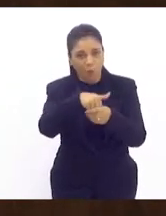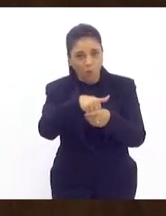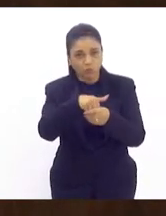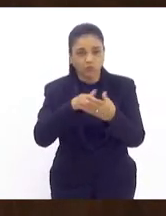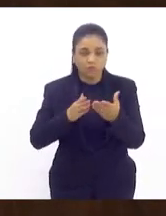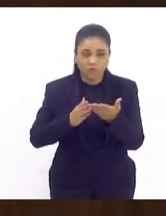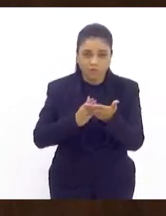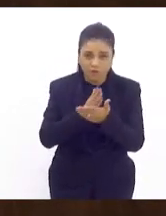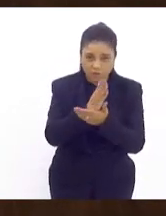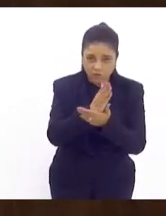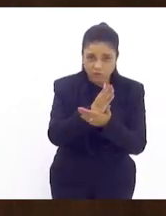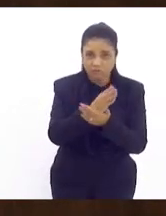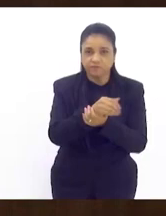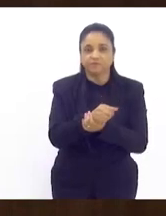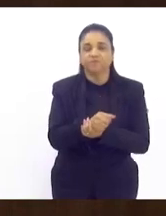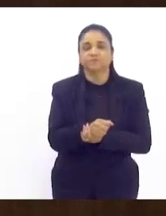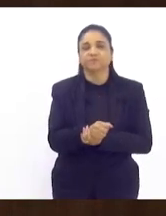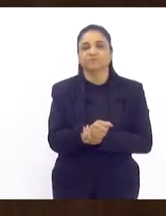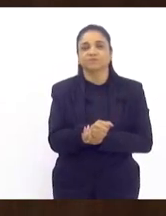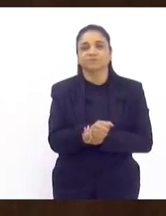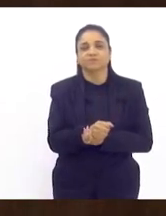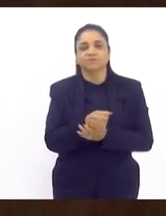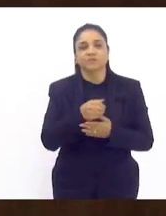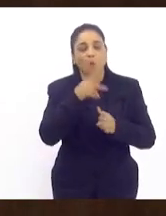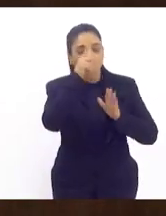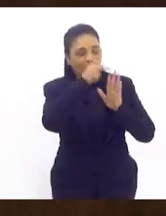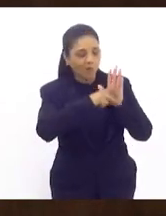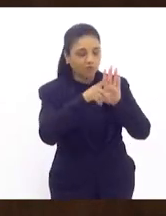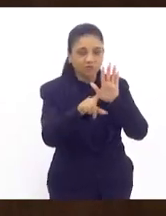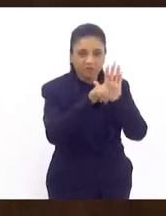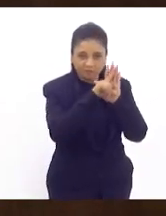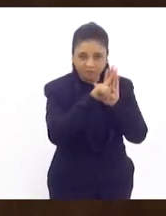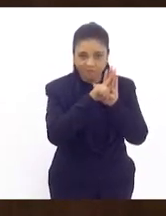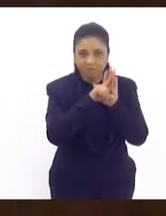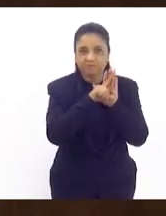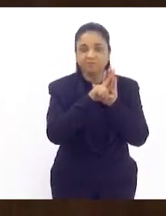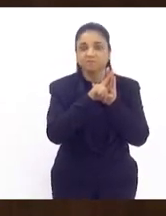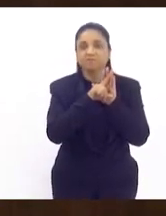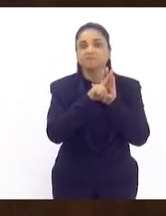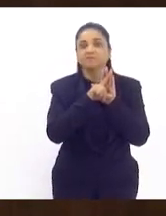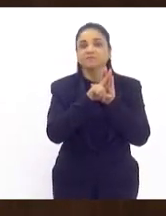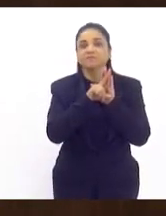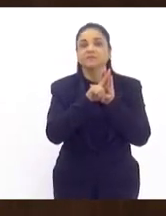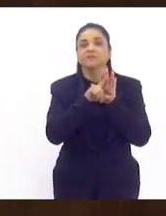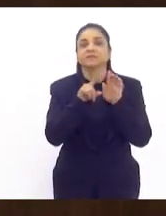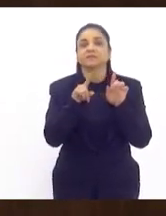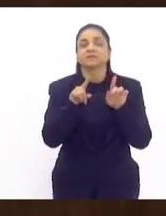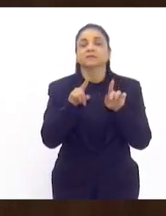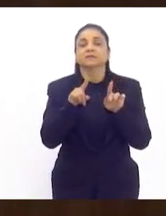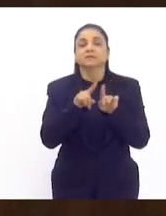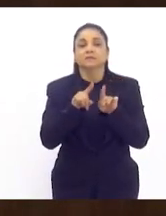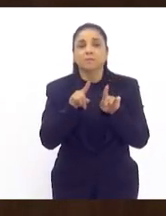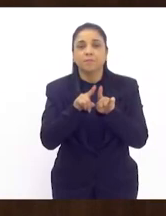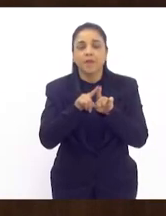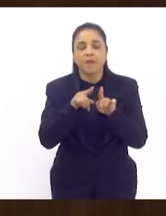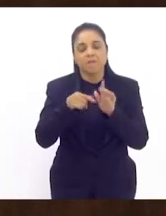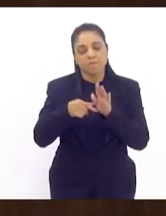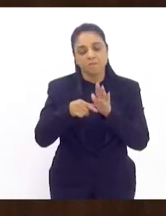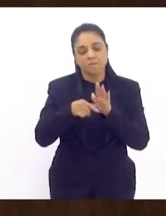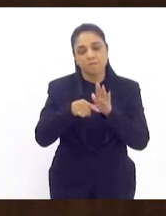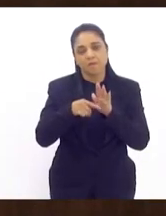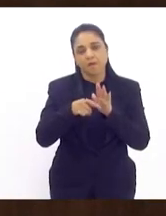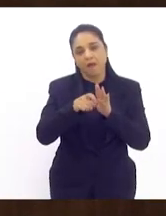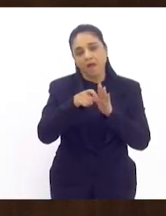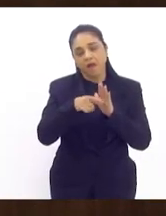favorável foi favorável também a esse projeto de lei e eu queria também assim como fizeram os colegas que me antecederam